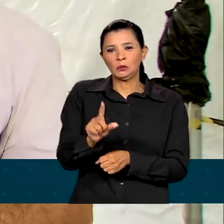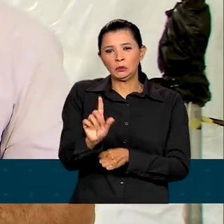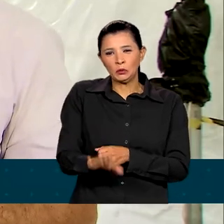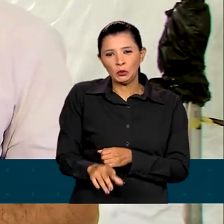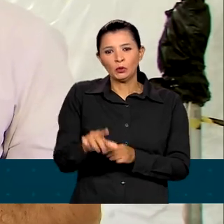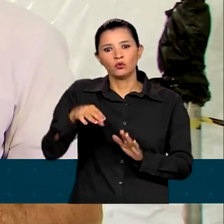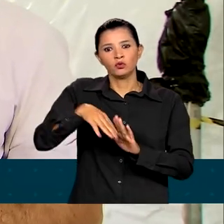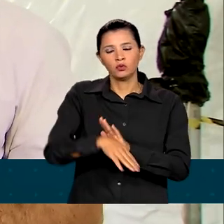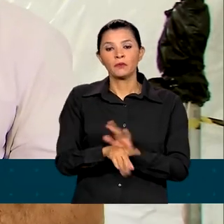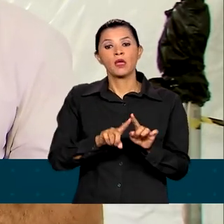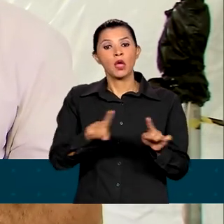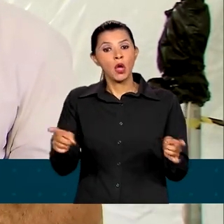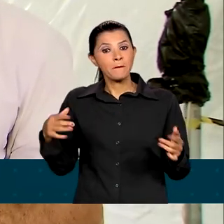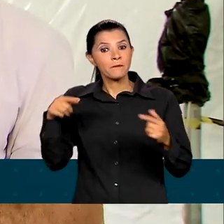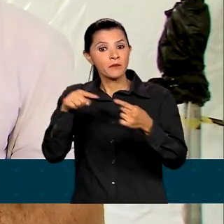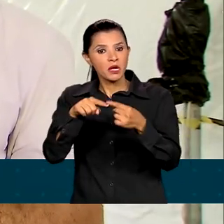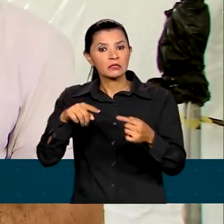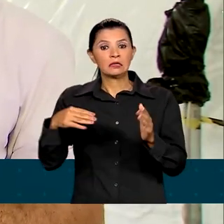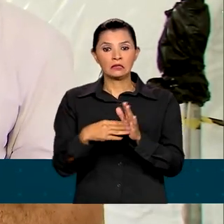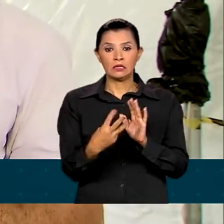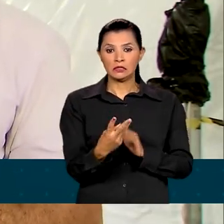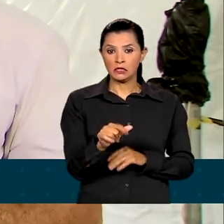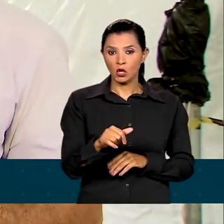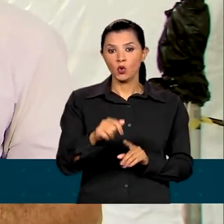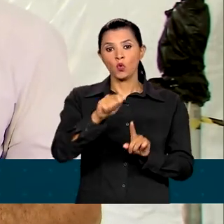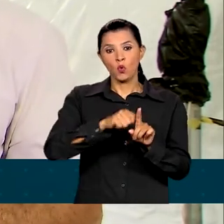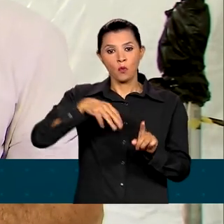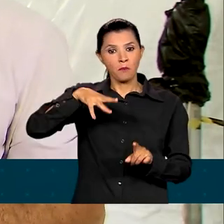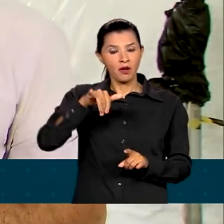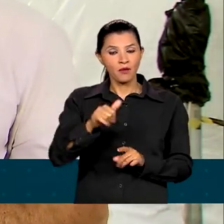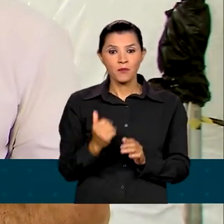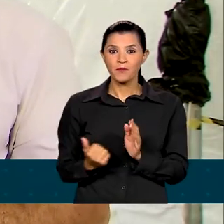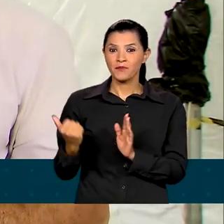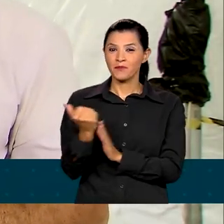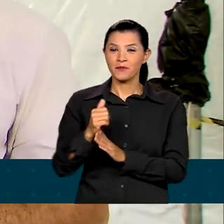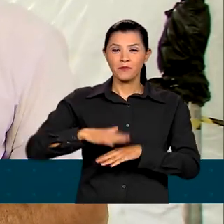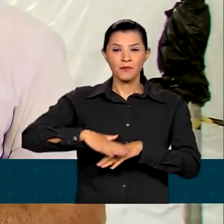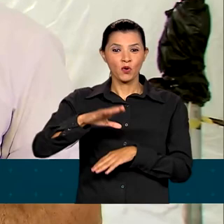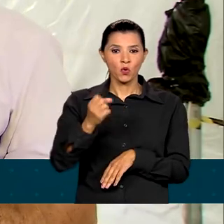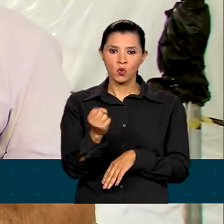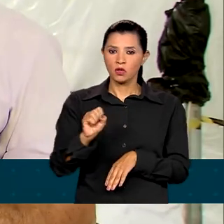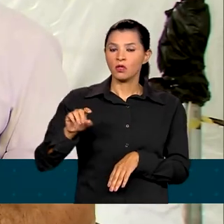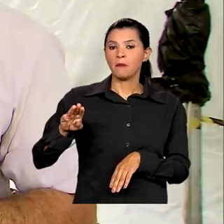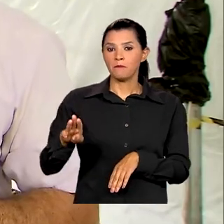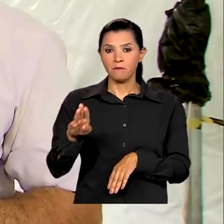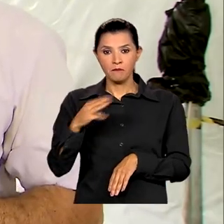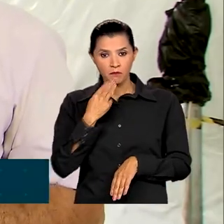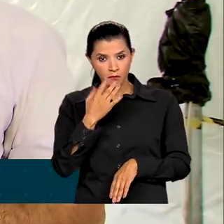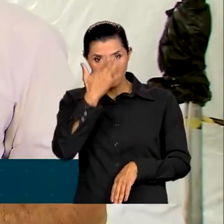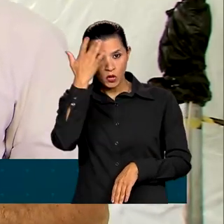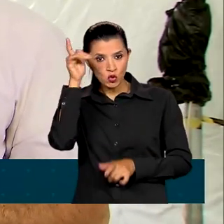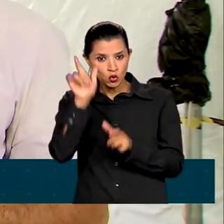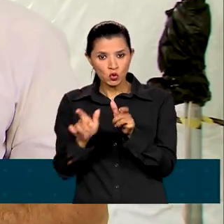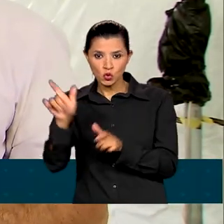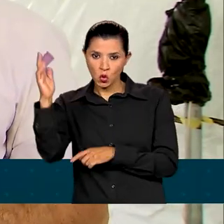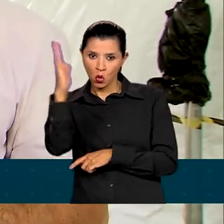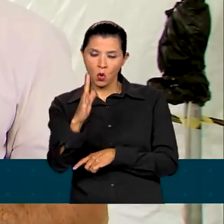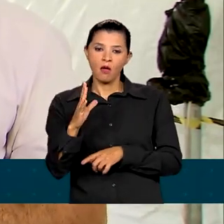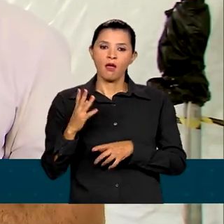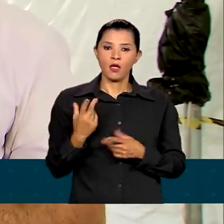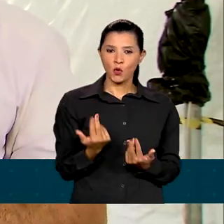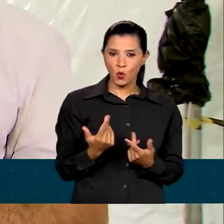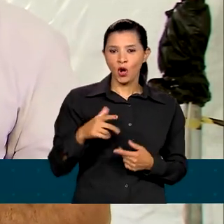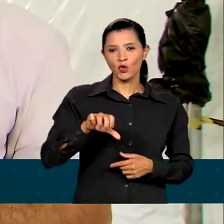A meta é imunizar até 31 de maio mais de 80 milhões de pessoas em todo o país, o que corresponde a 90